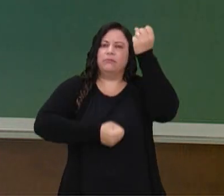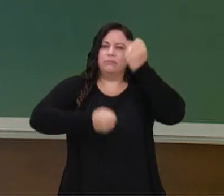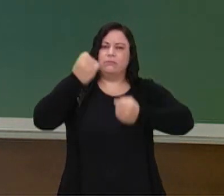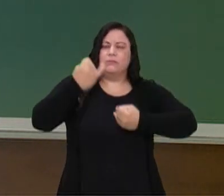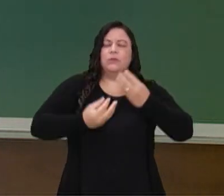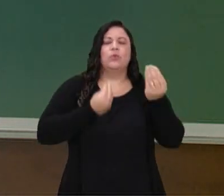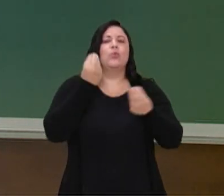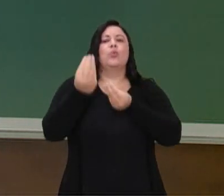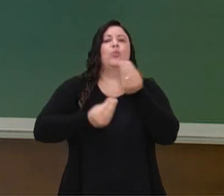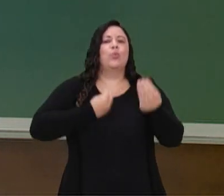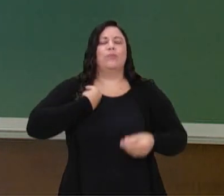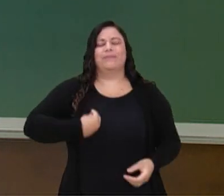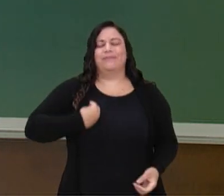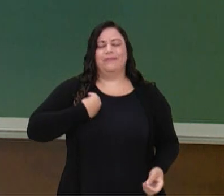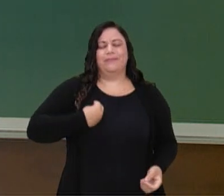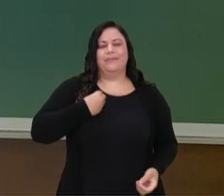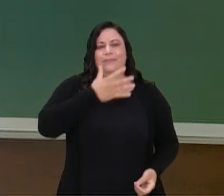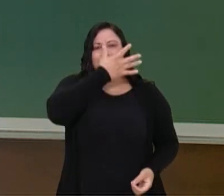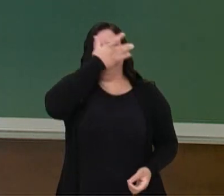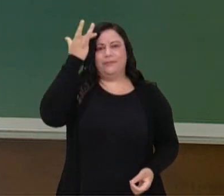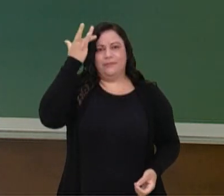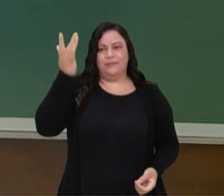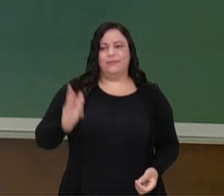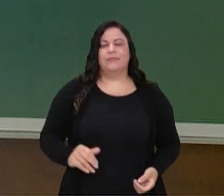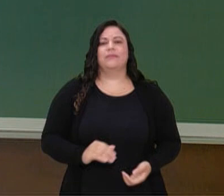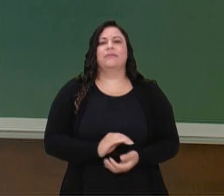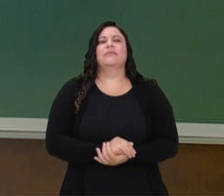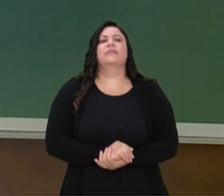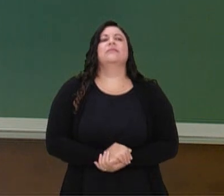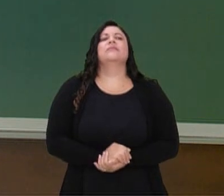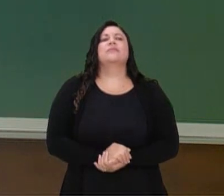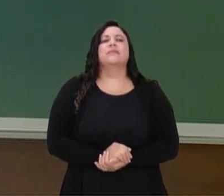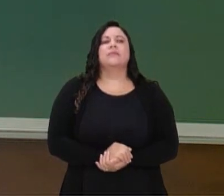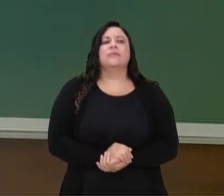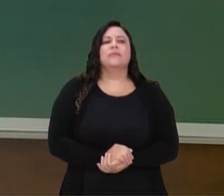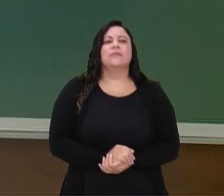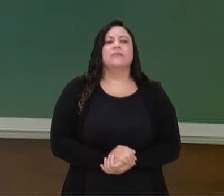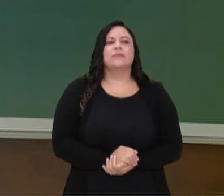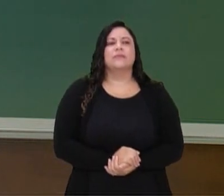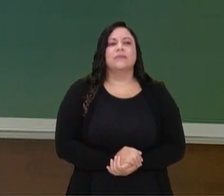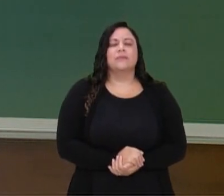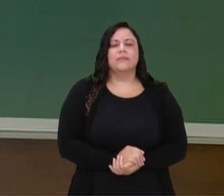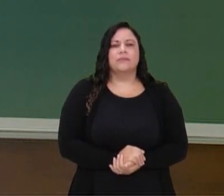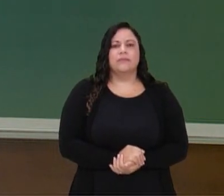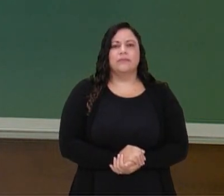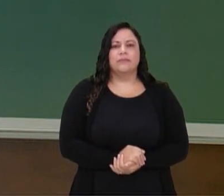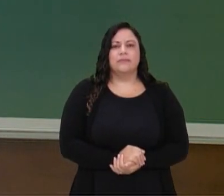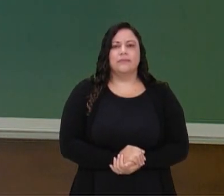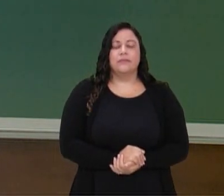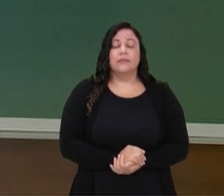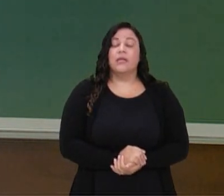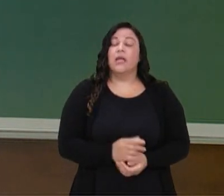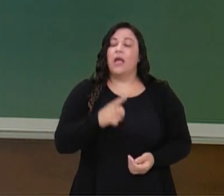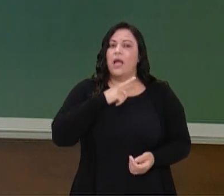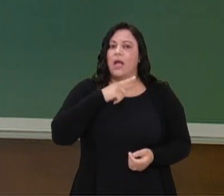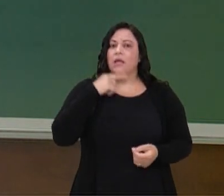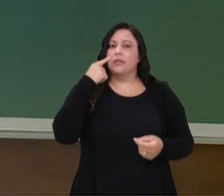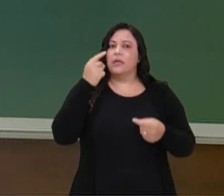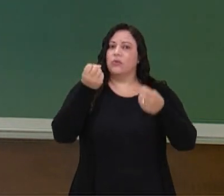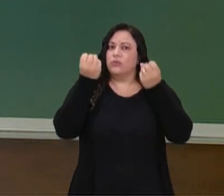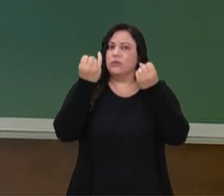vivem as pessoas, né? Então, aqui, eu falo um pouquinho, trouxemos um pouquinho